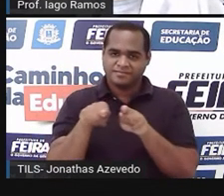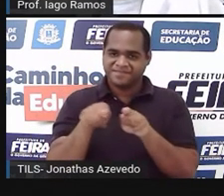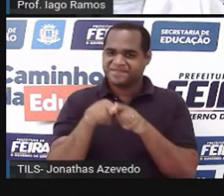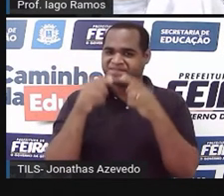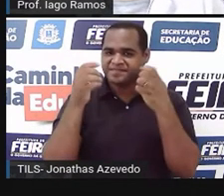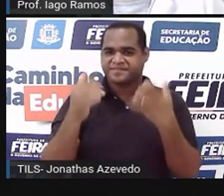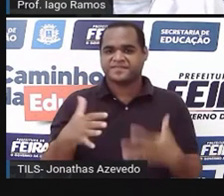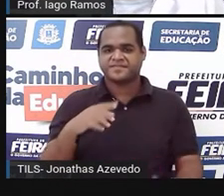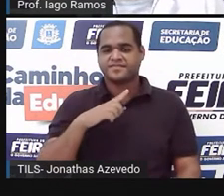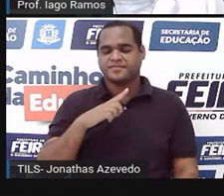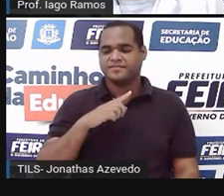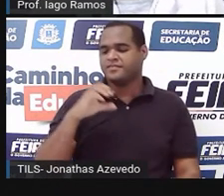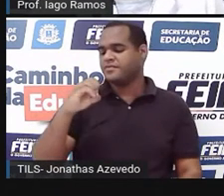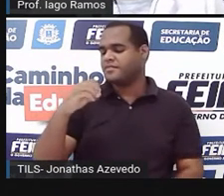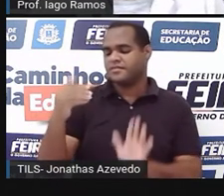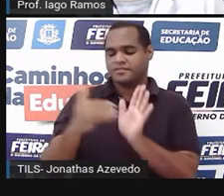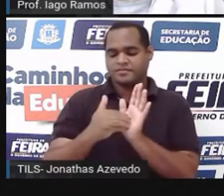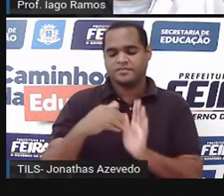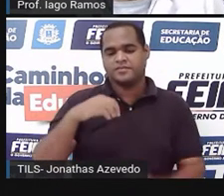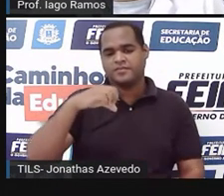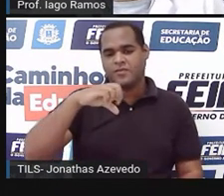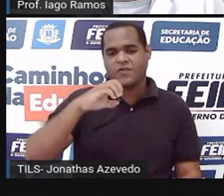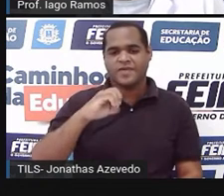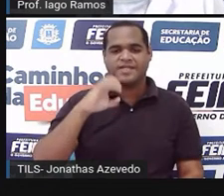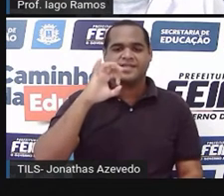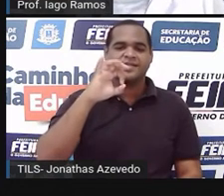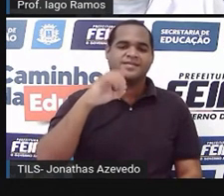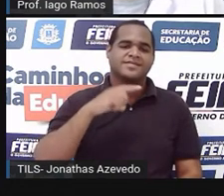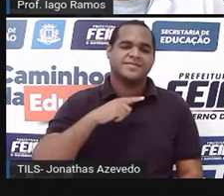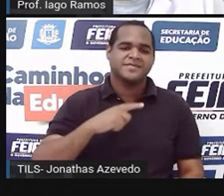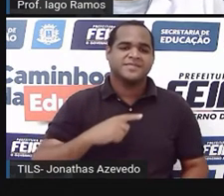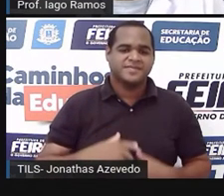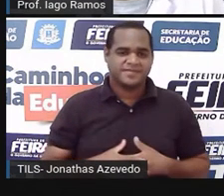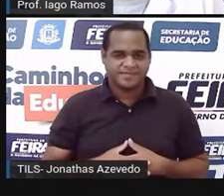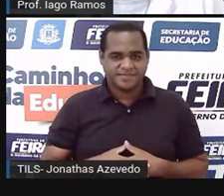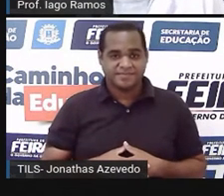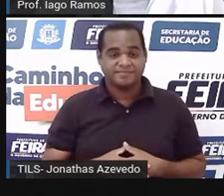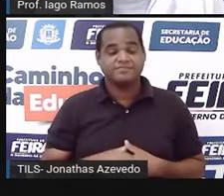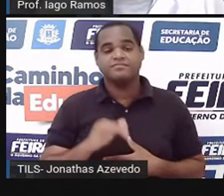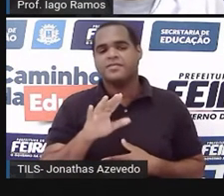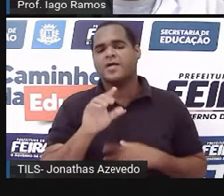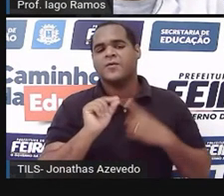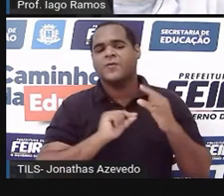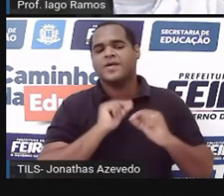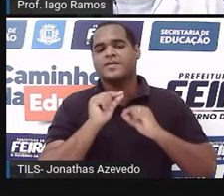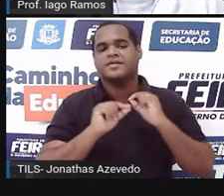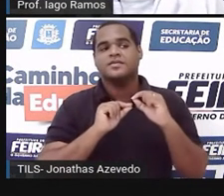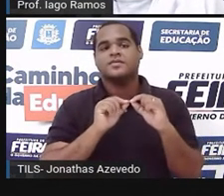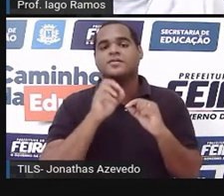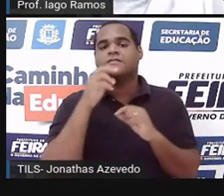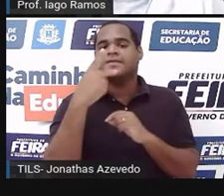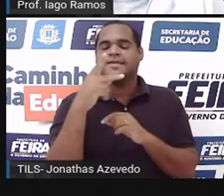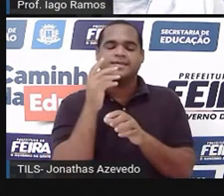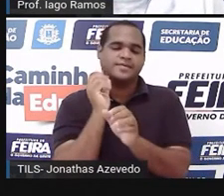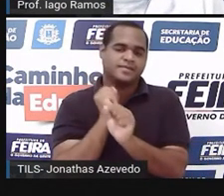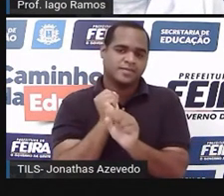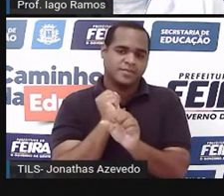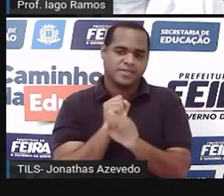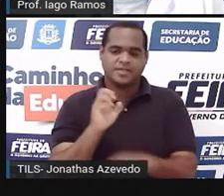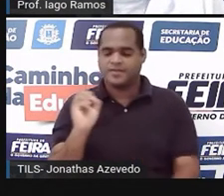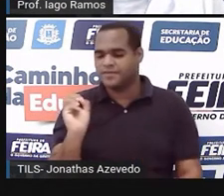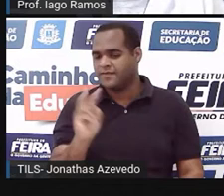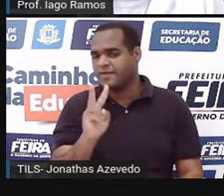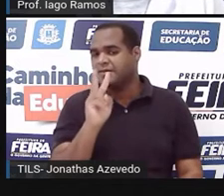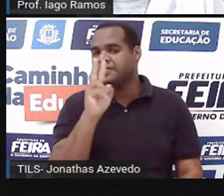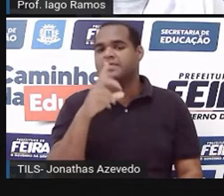que estão entre 0 e 90 graus. Bom, qual é o desafio? Somar os valores